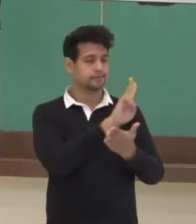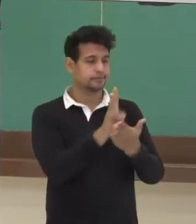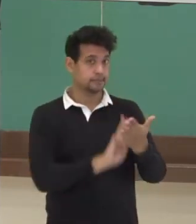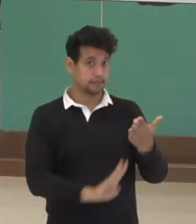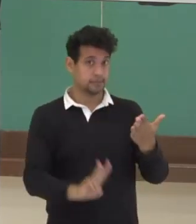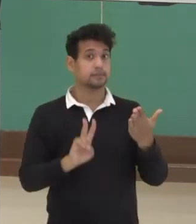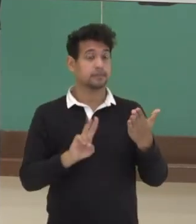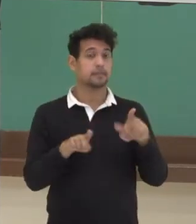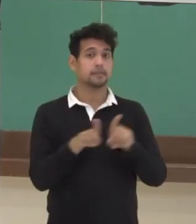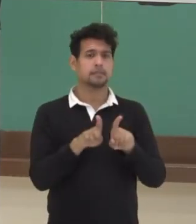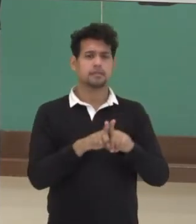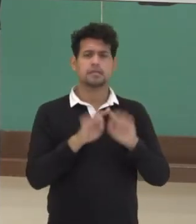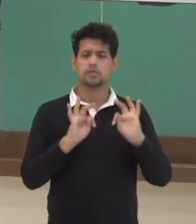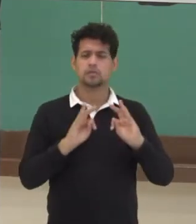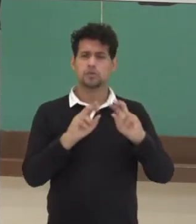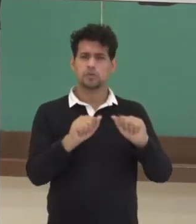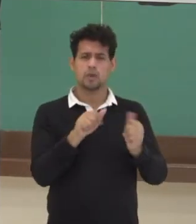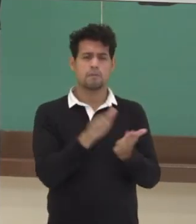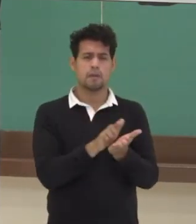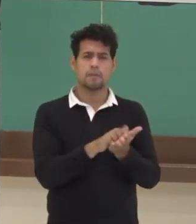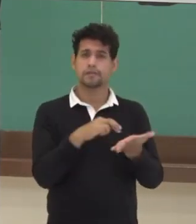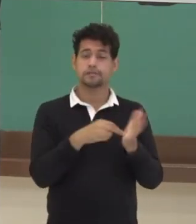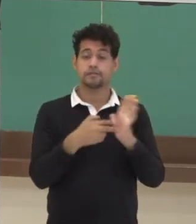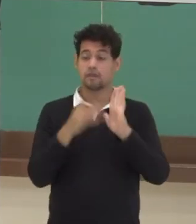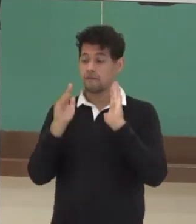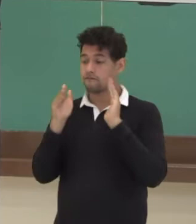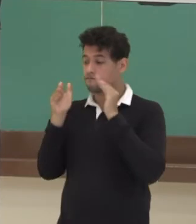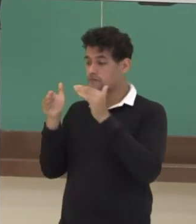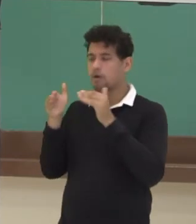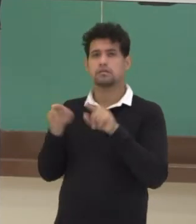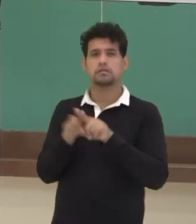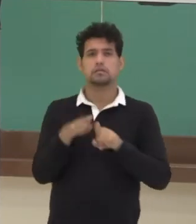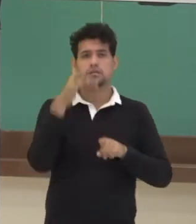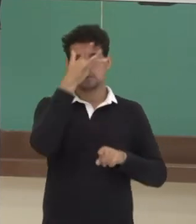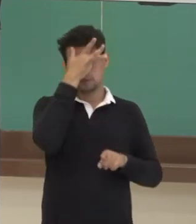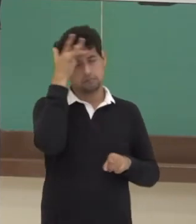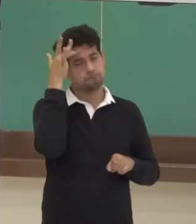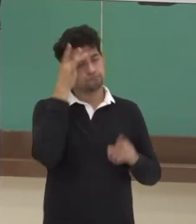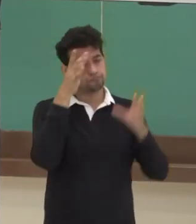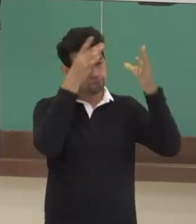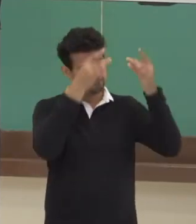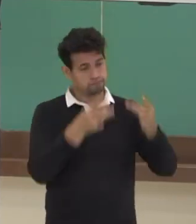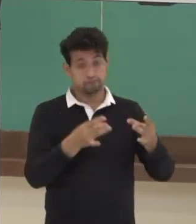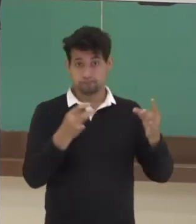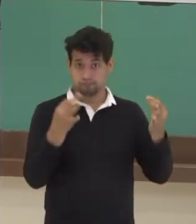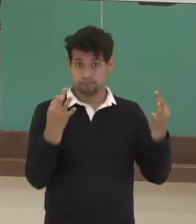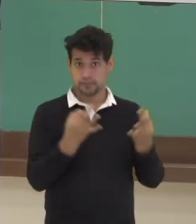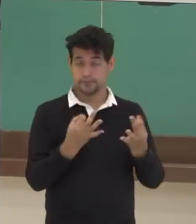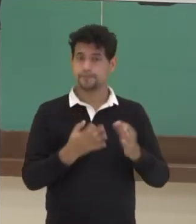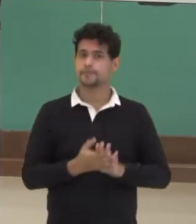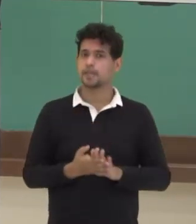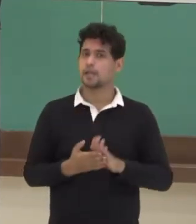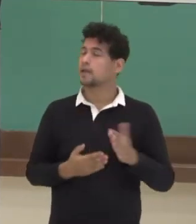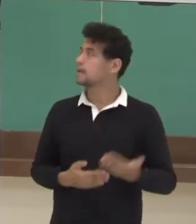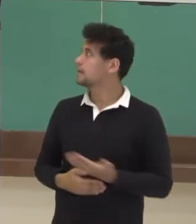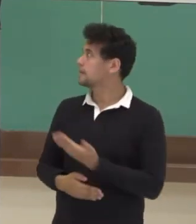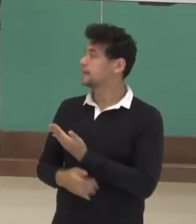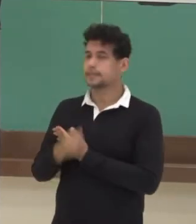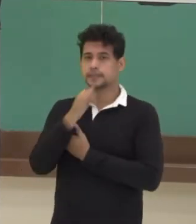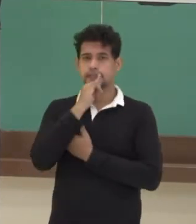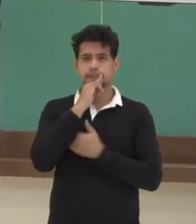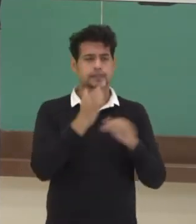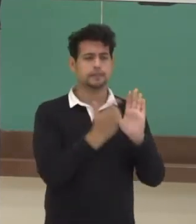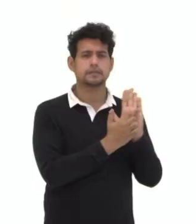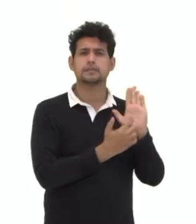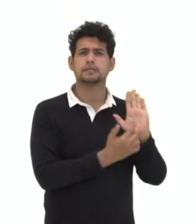imagem e tudo do panfleto é direcionado para aquele público específico. Este exemplo de panfleto